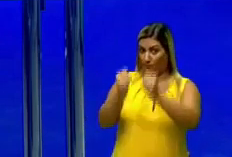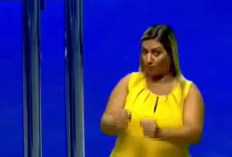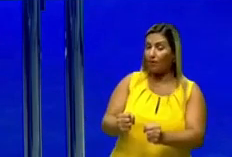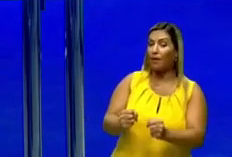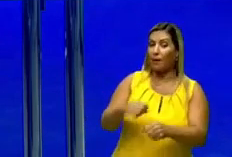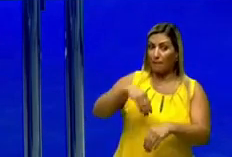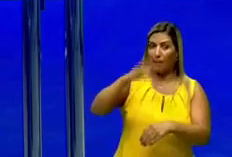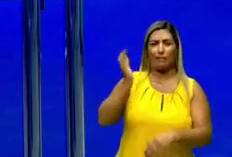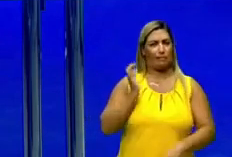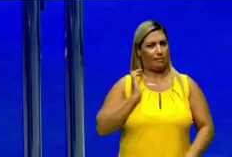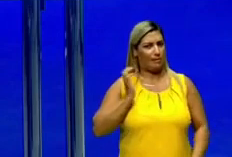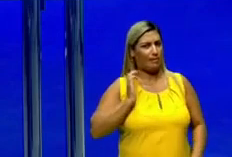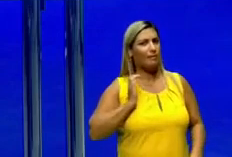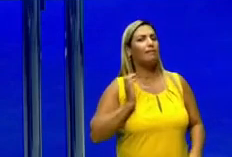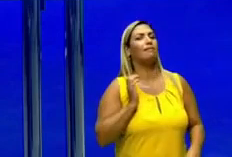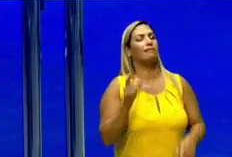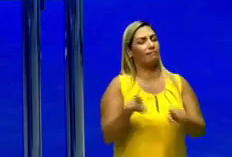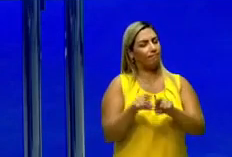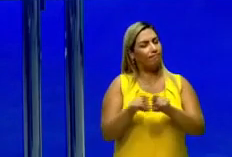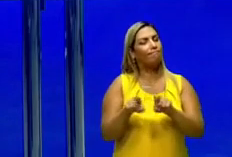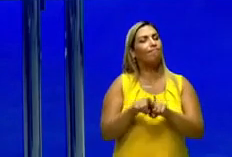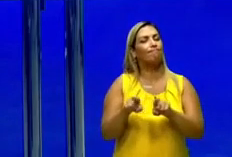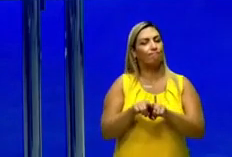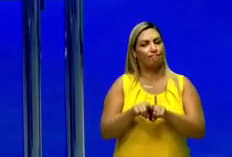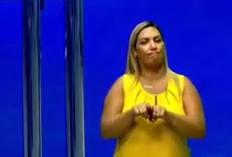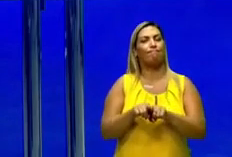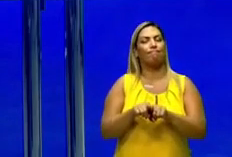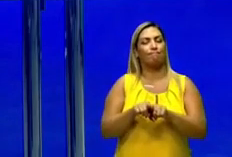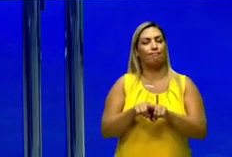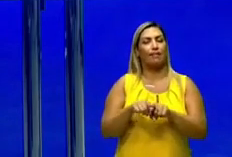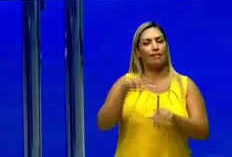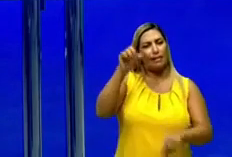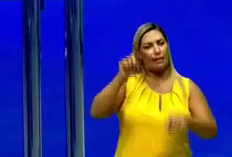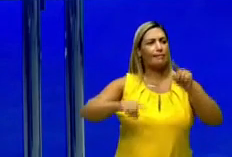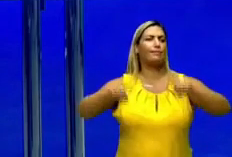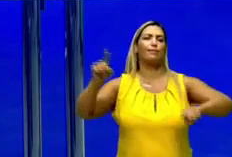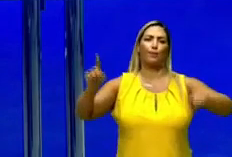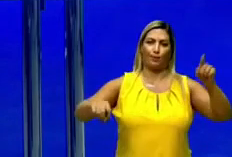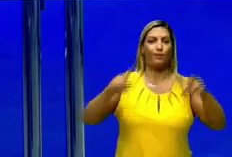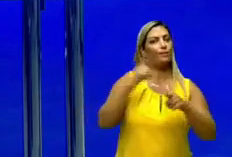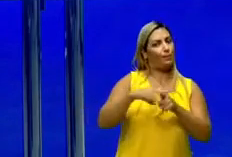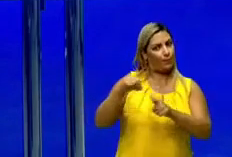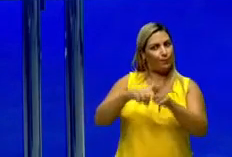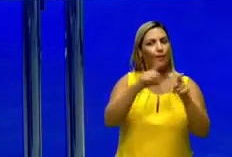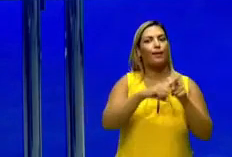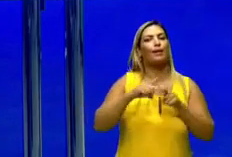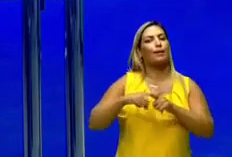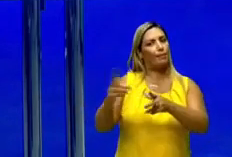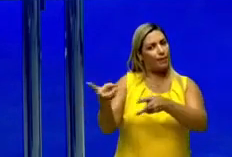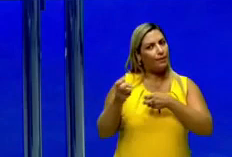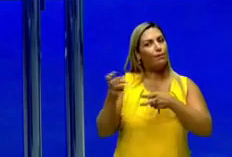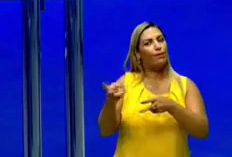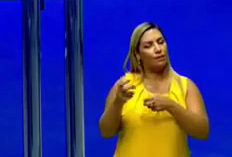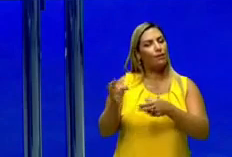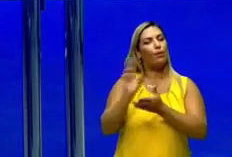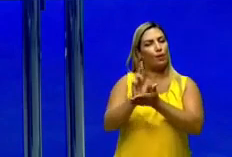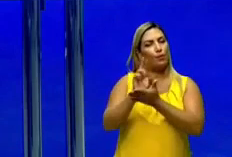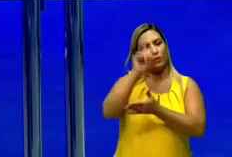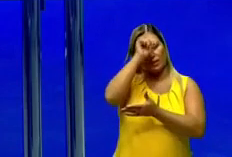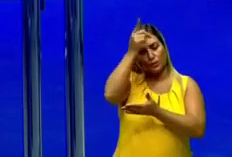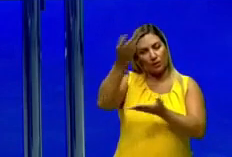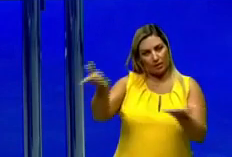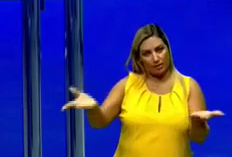tornarão mais ricas. E a gente vai ver justamente essa desigualdade, esse problema aí na questão da exploração dos recursos.